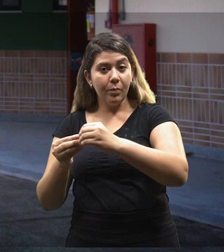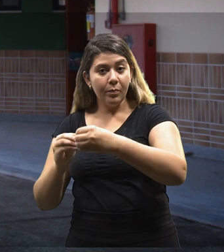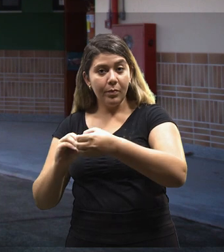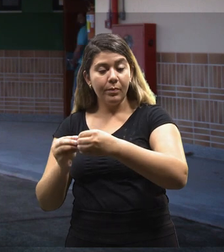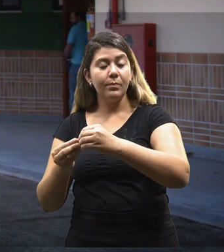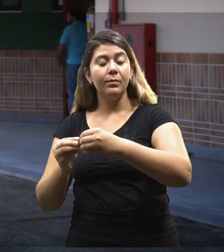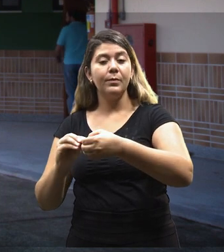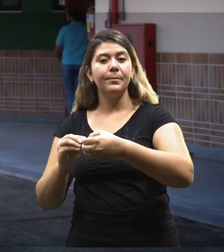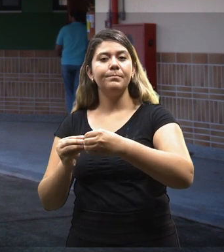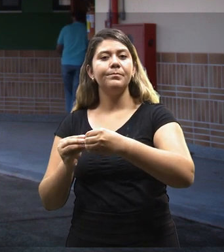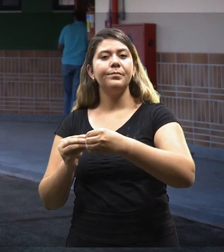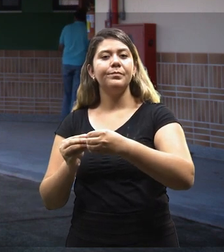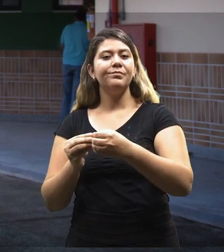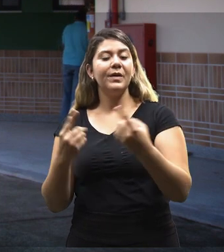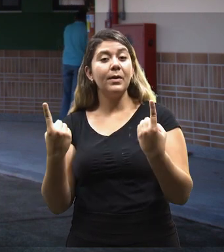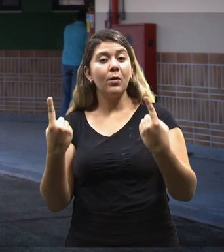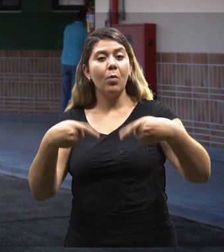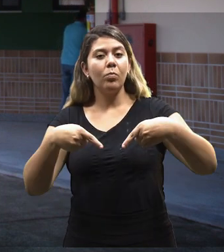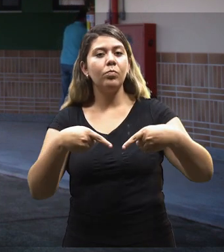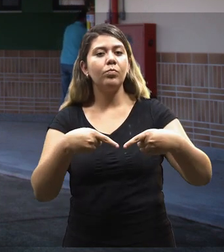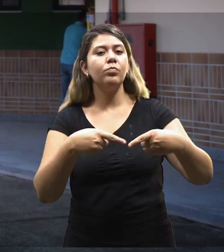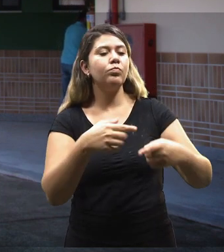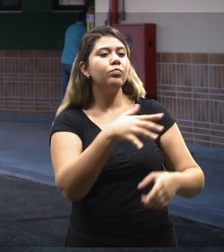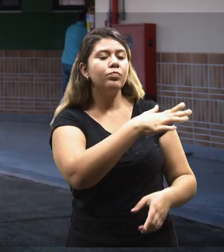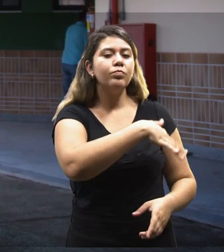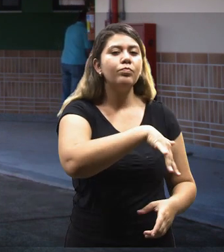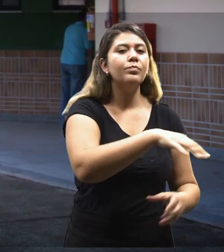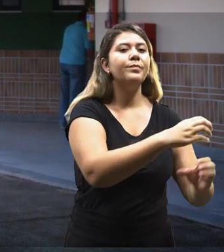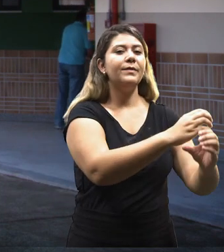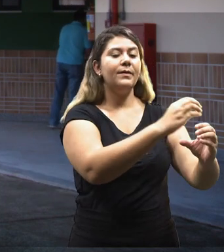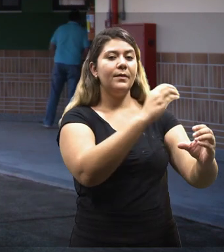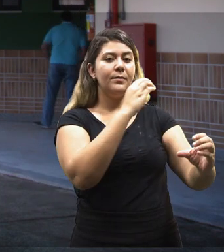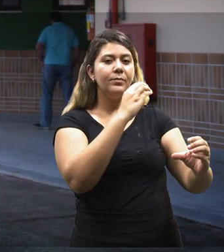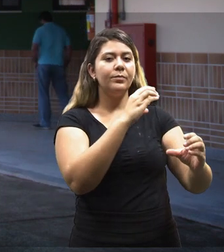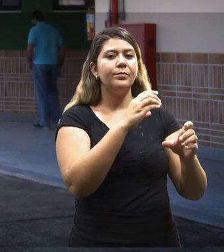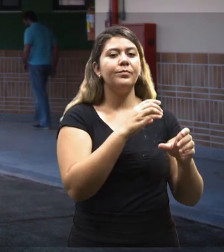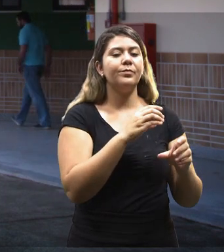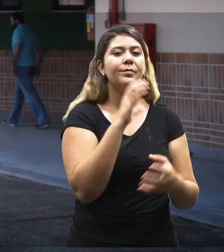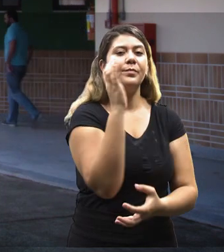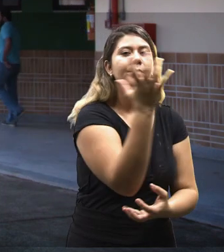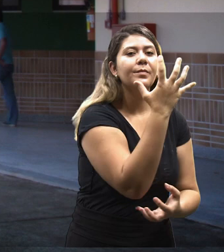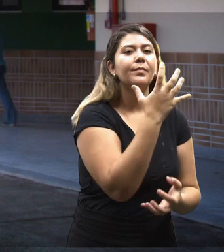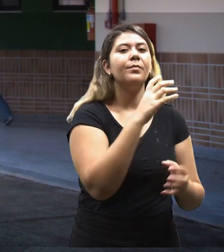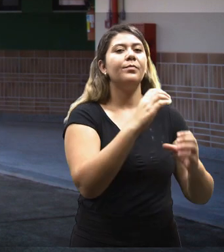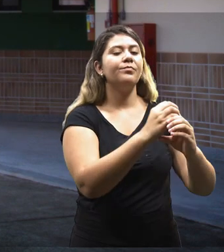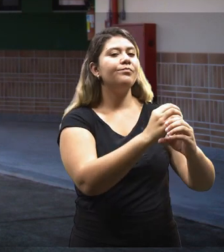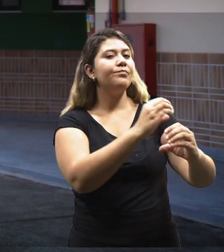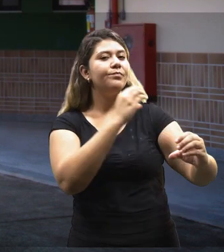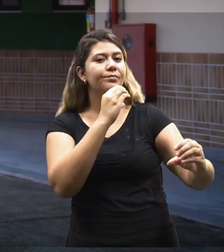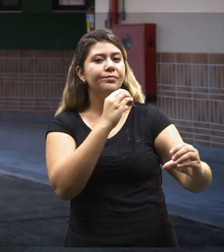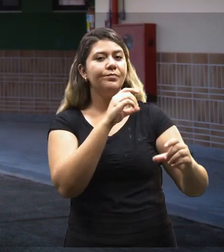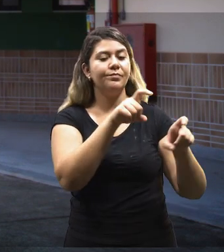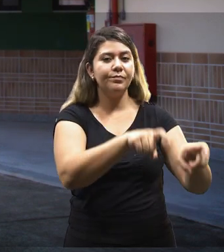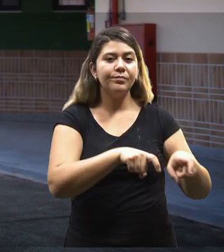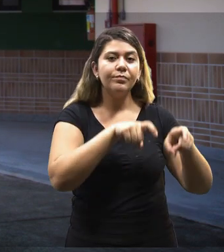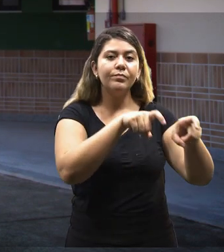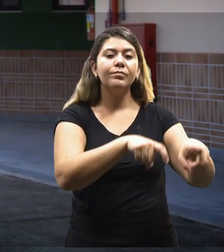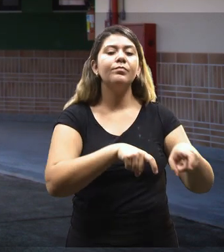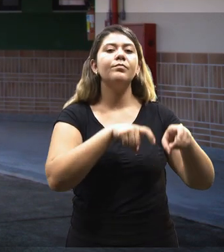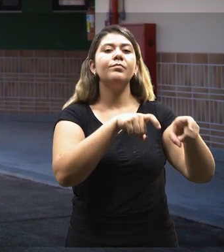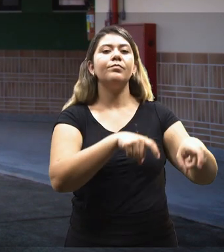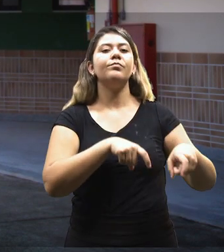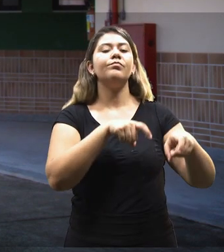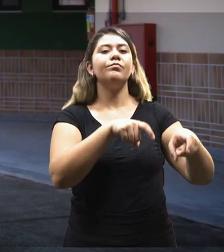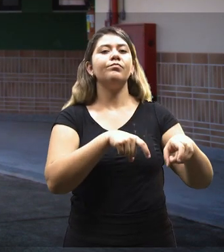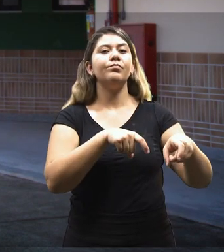biólogo, ele concorre muito com outras áreas, como engenheiro ambiental, como